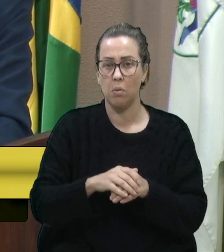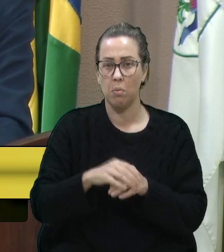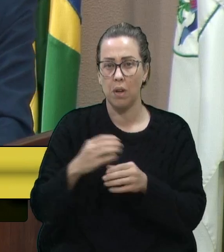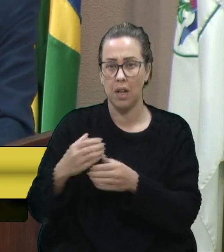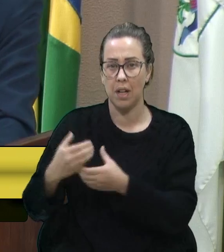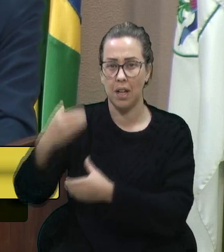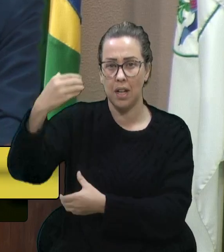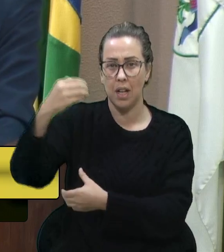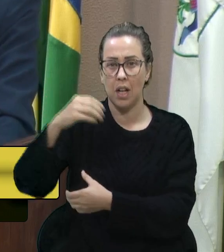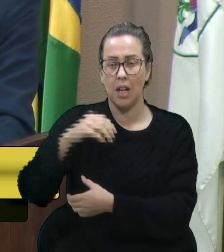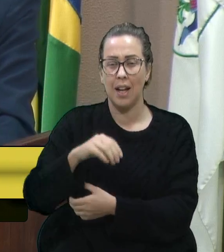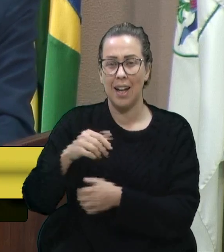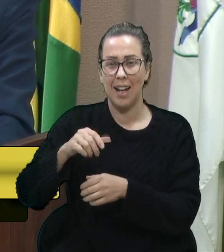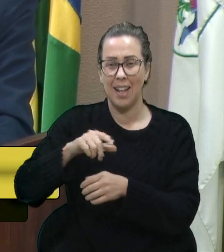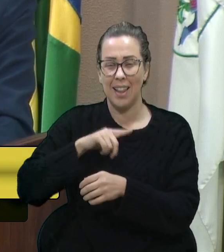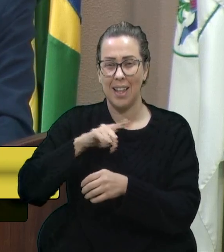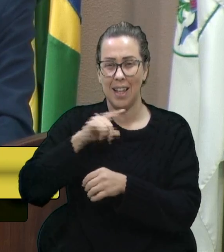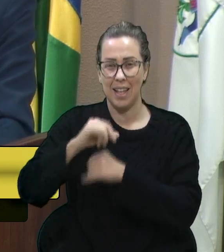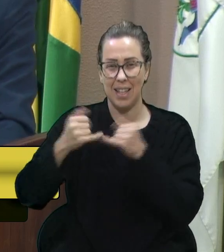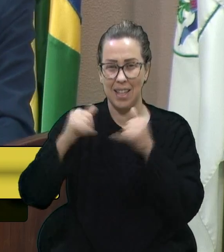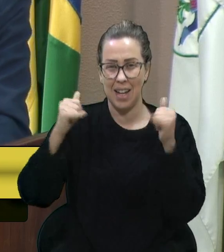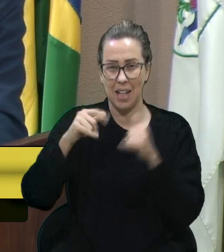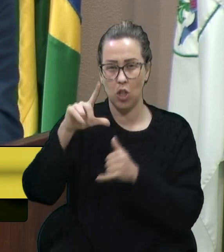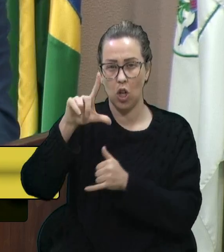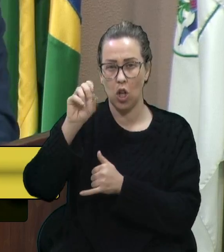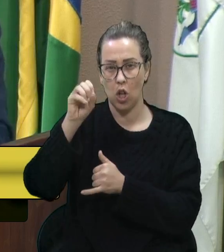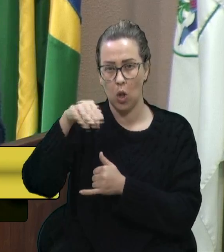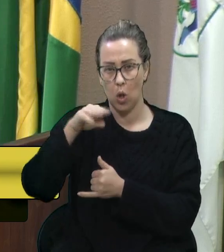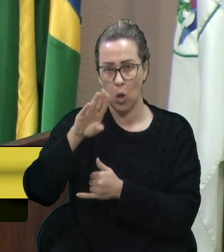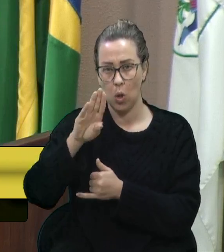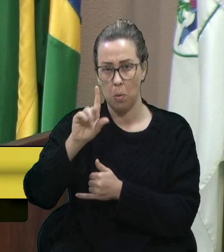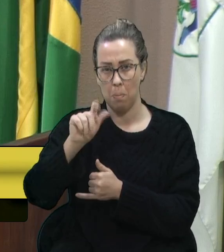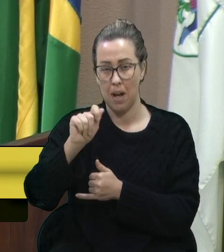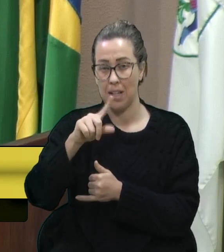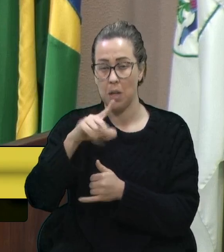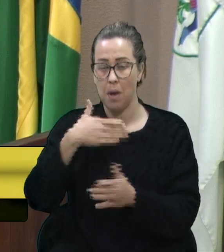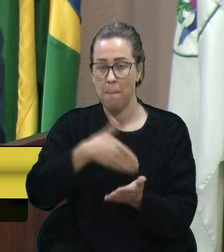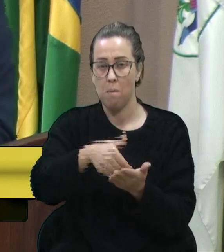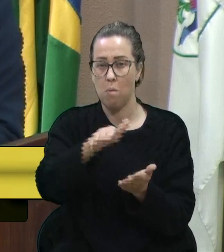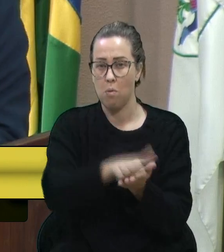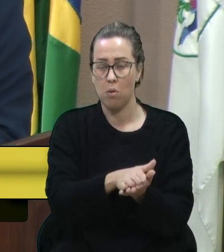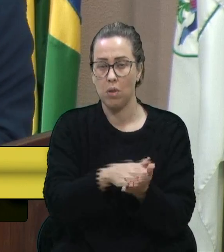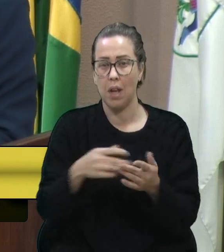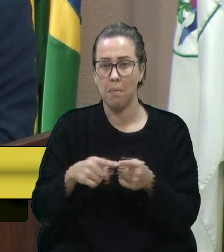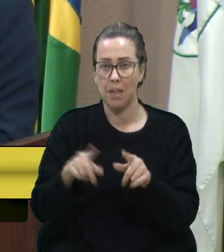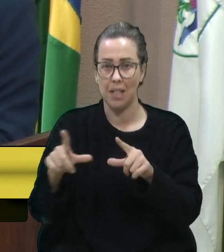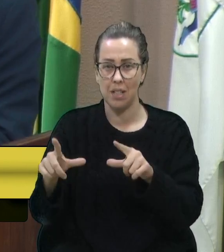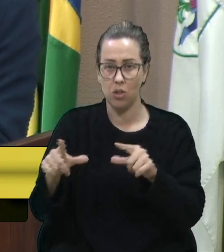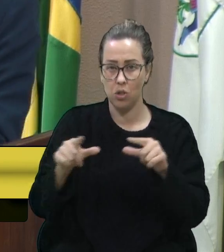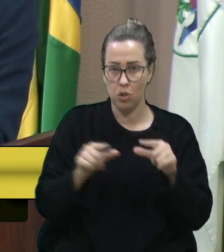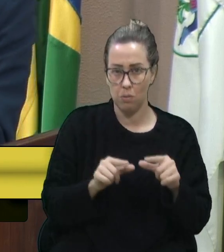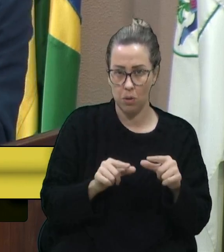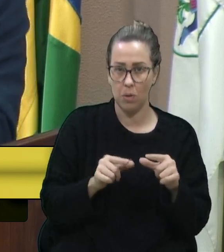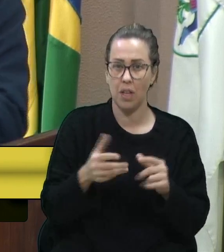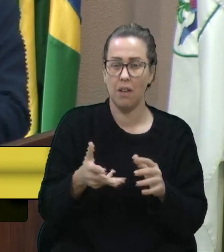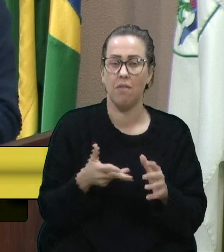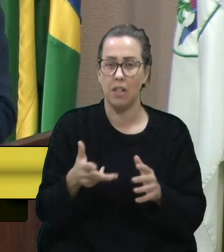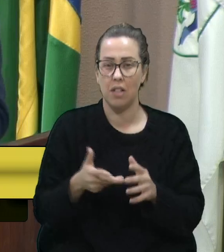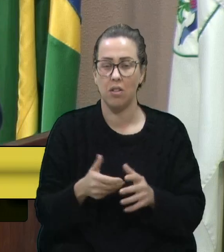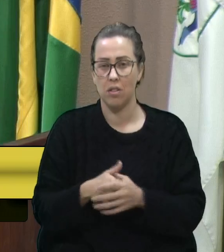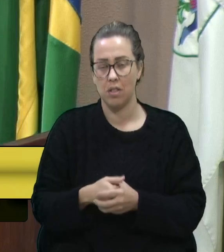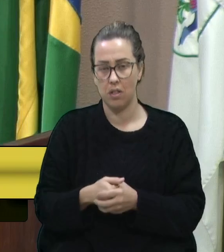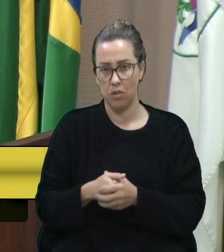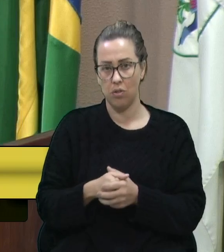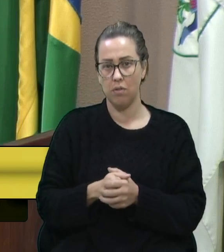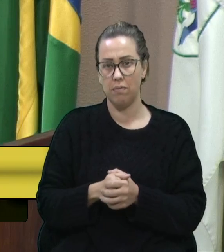a uns metros anteriores, onde que já existia no passado, não com o intuito de multar os condutores de veículo, mas sim que ele reduza a